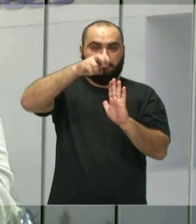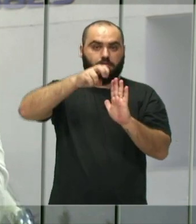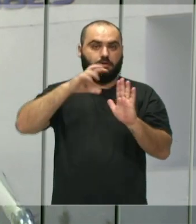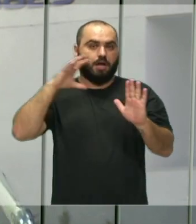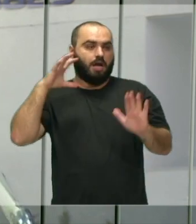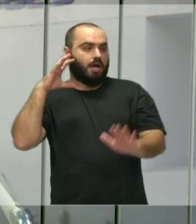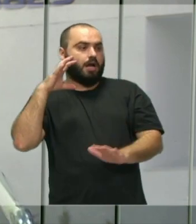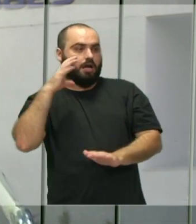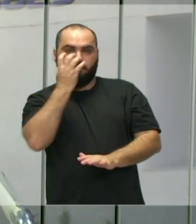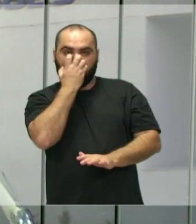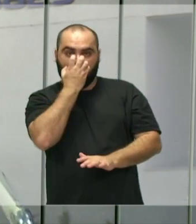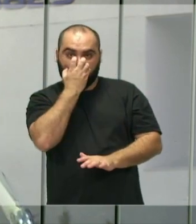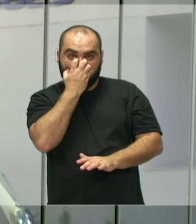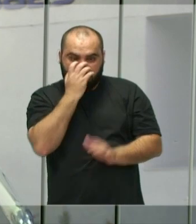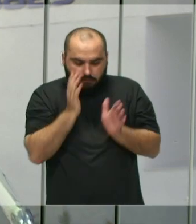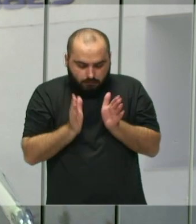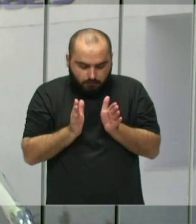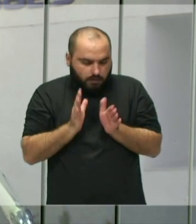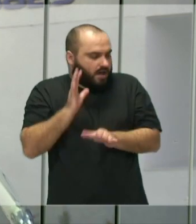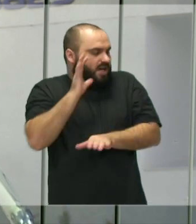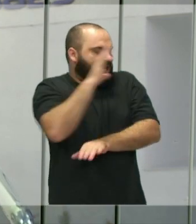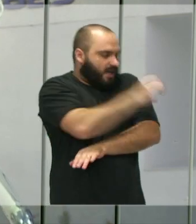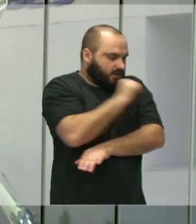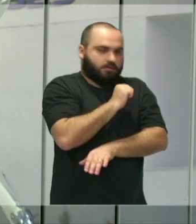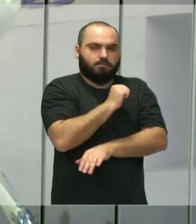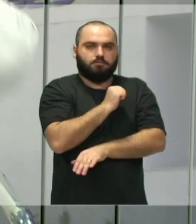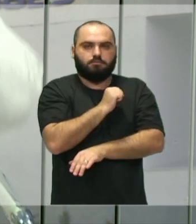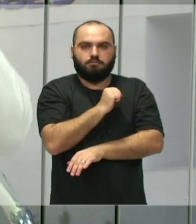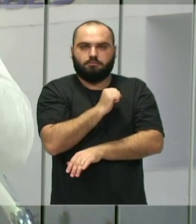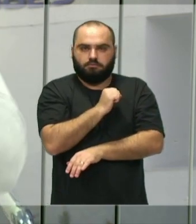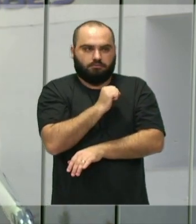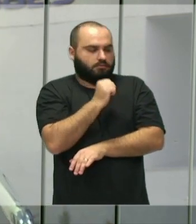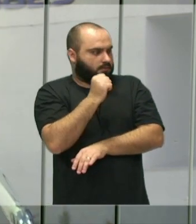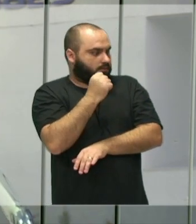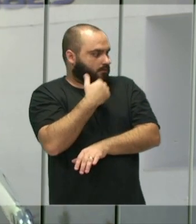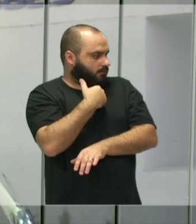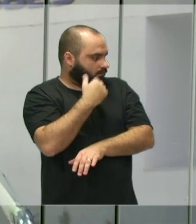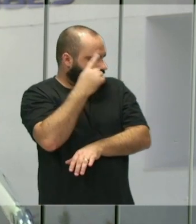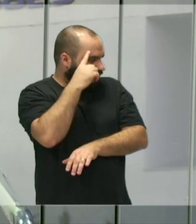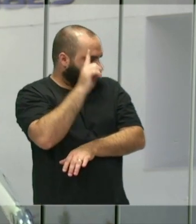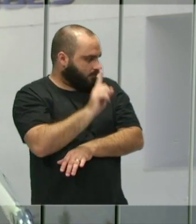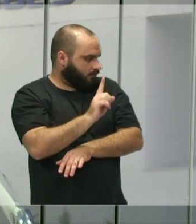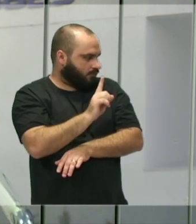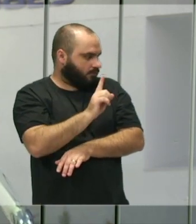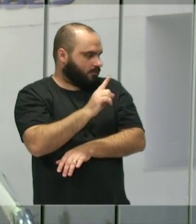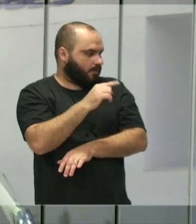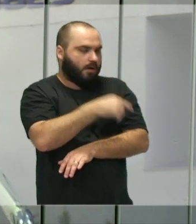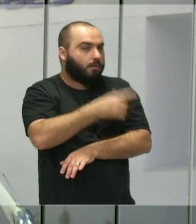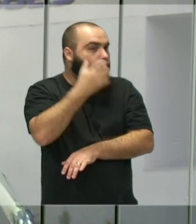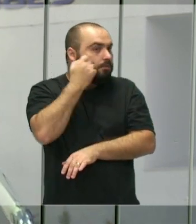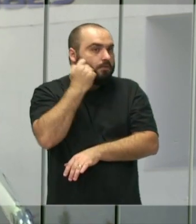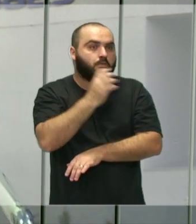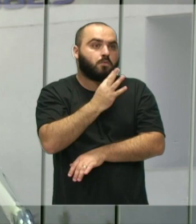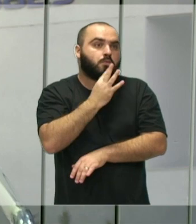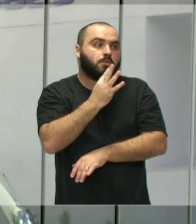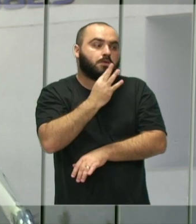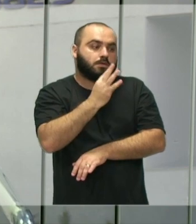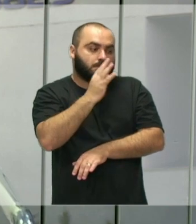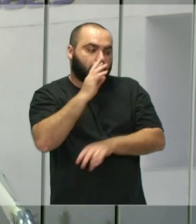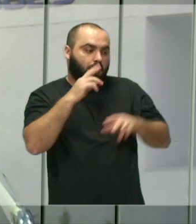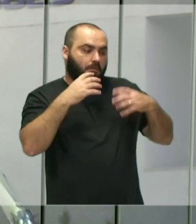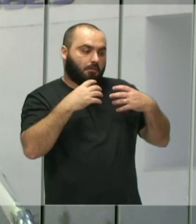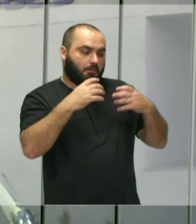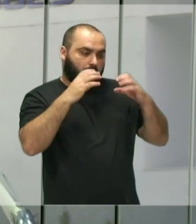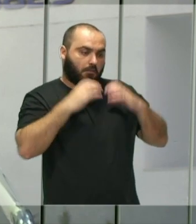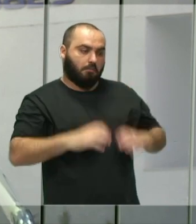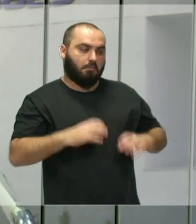nem eu imaginei que ela pudesse fazer aquilo. Era uma cachorra que eu tinha recém adotado, né? E ainda não conhecia direito o comportamento dela.